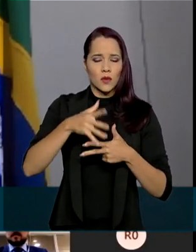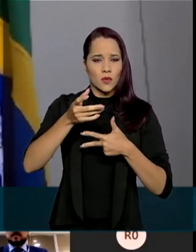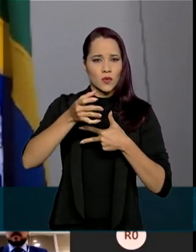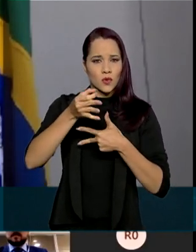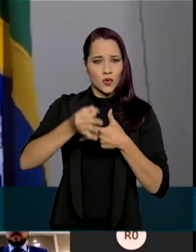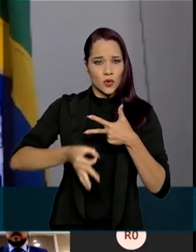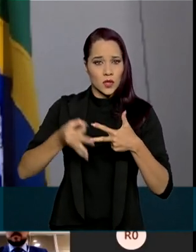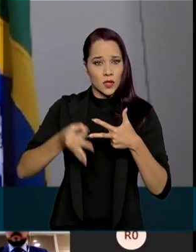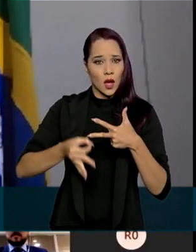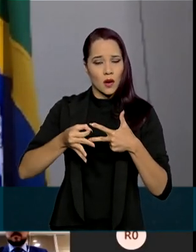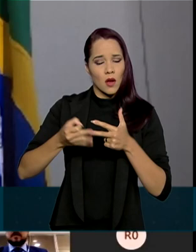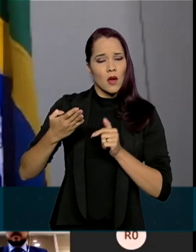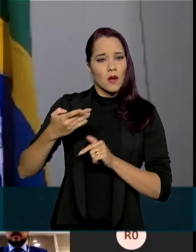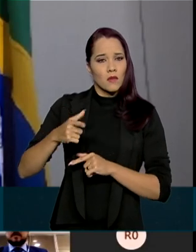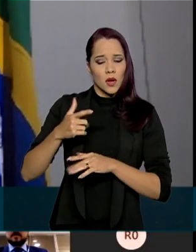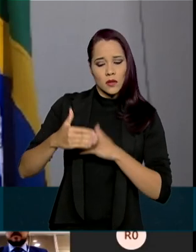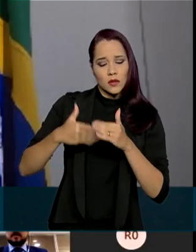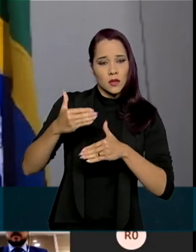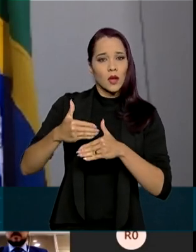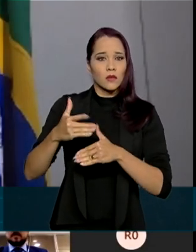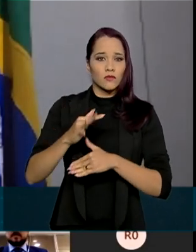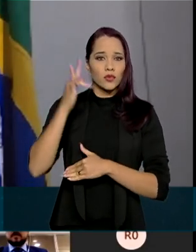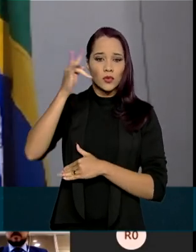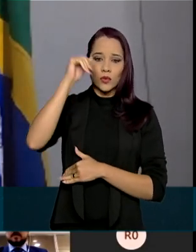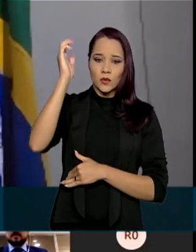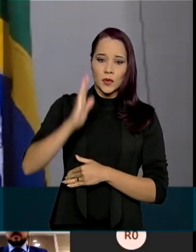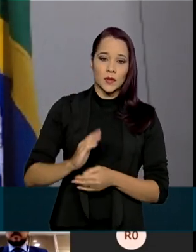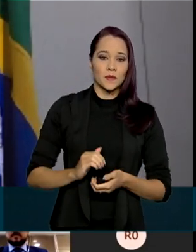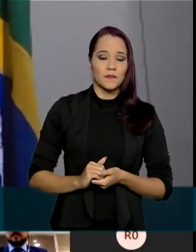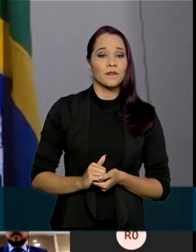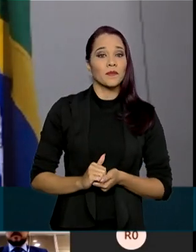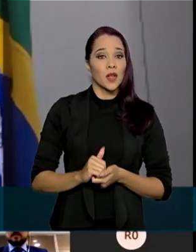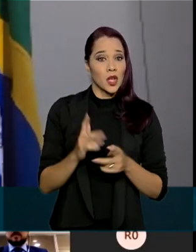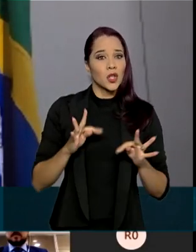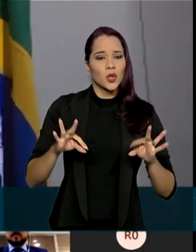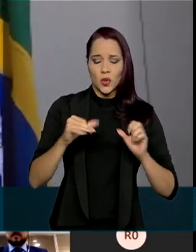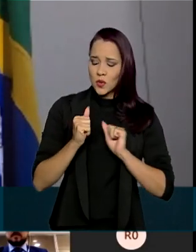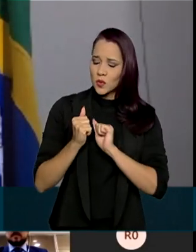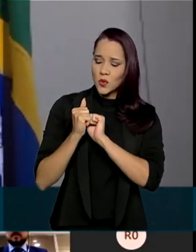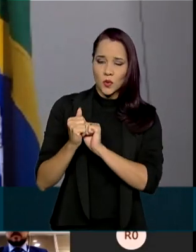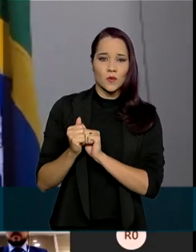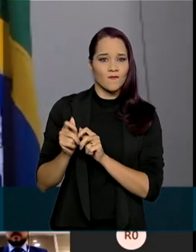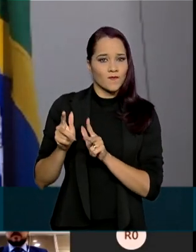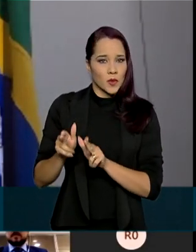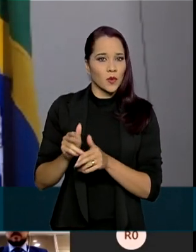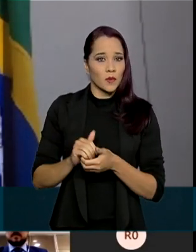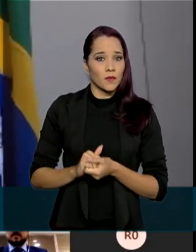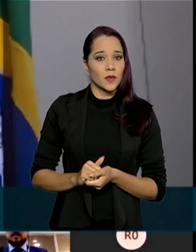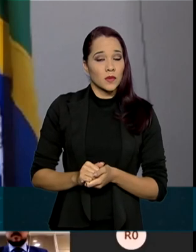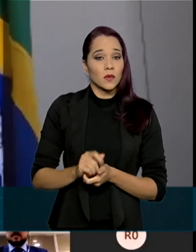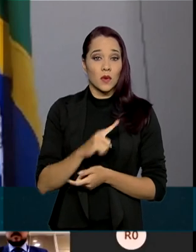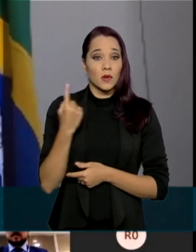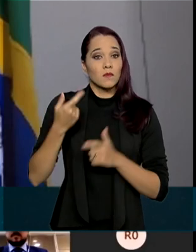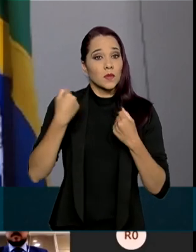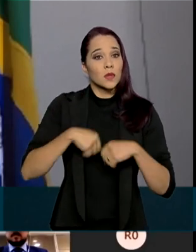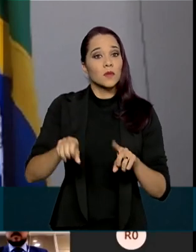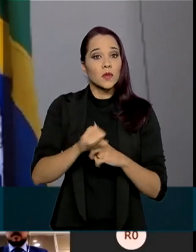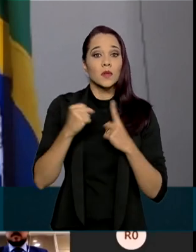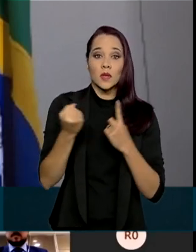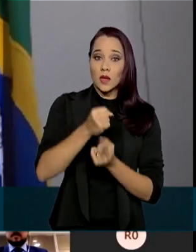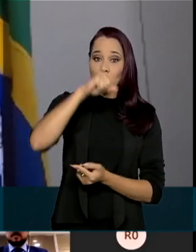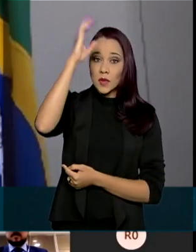para guiar os caminhos da nossa nação. Estamos todos do mesmo lado, pessoal. Precisamos que a sociedade